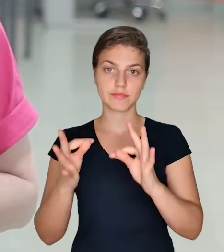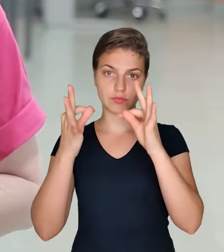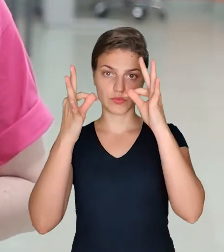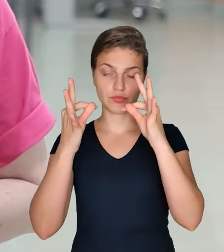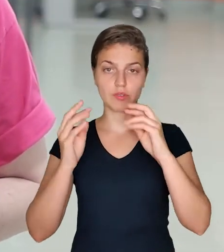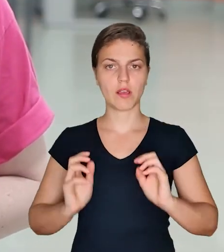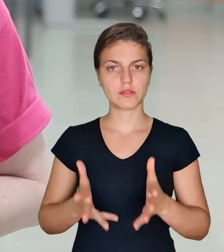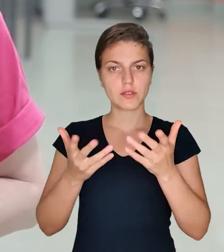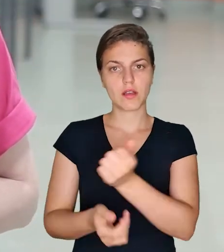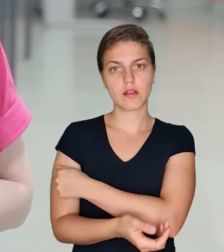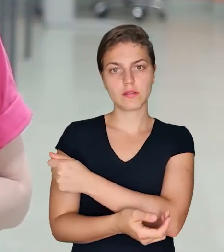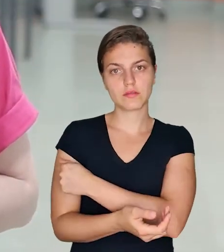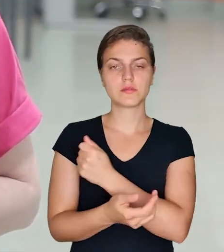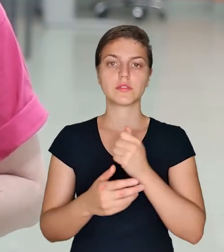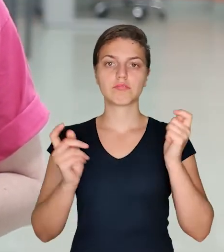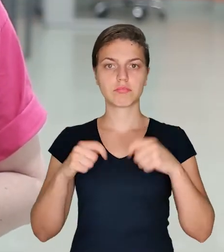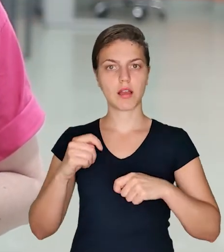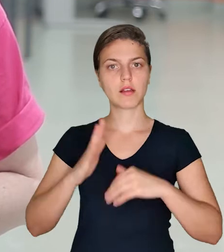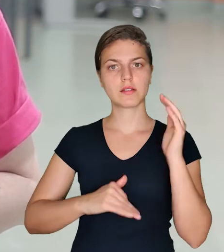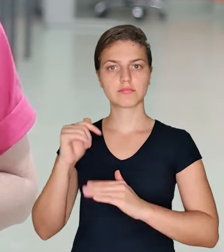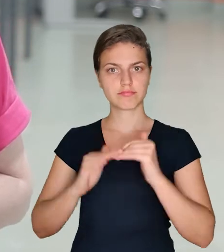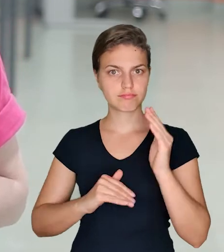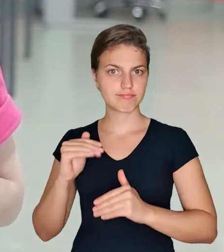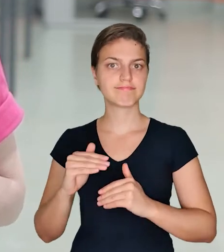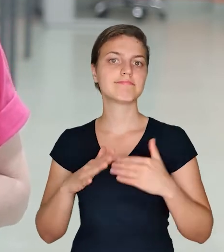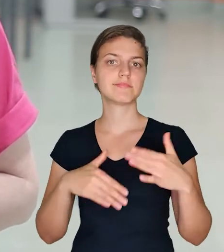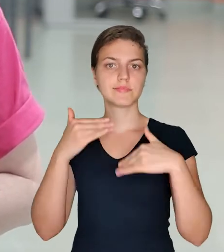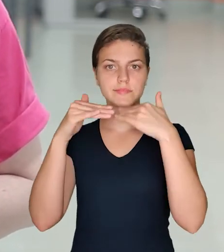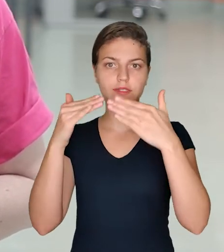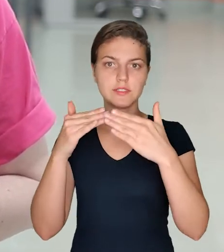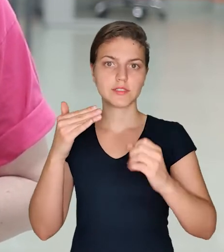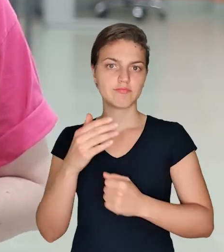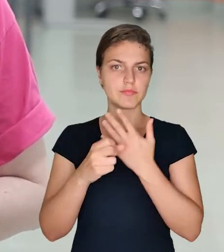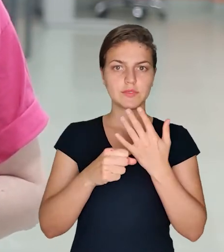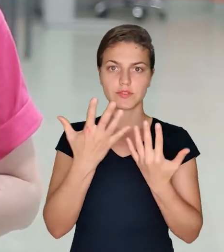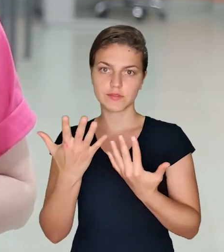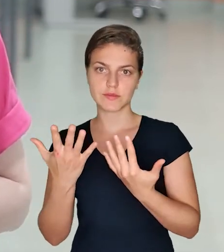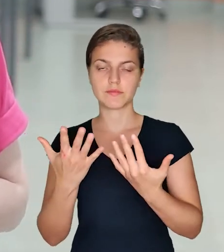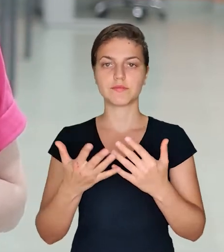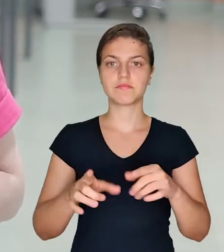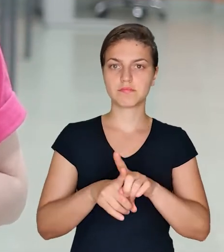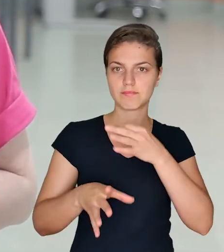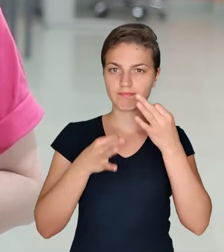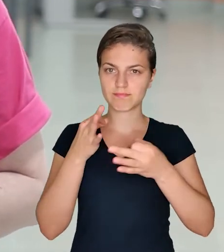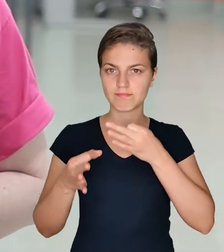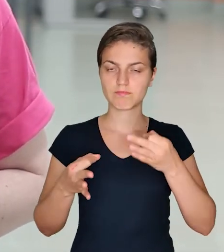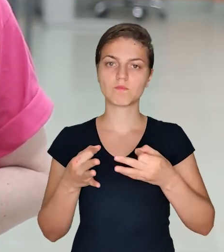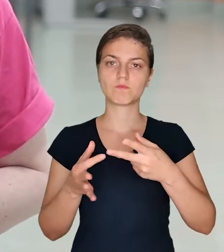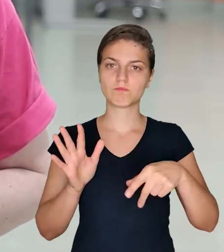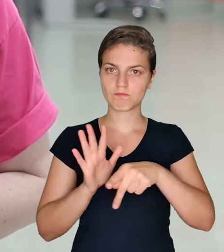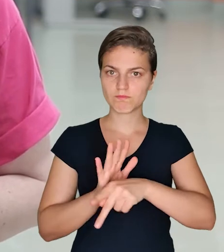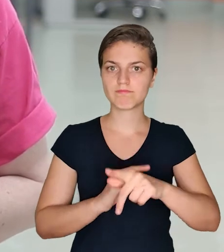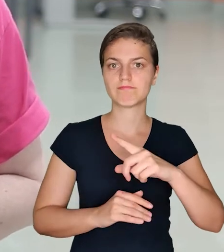os nossos alunos sejam instigados a desenvolver competências e habilidades de forma criativa e visão crítica. Se você quer